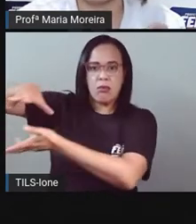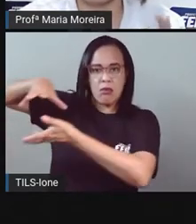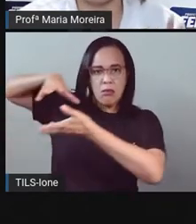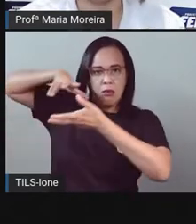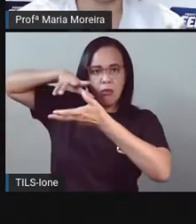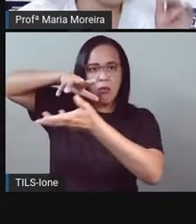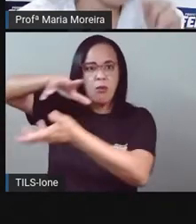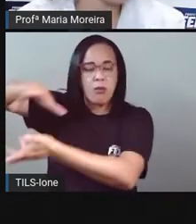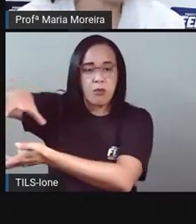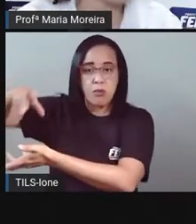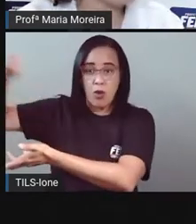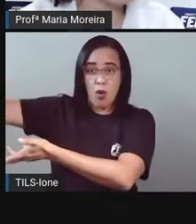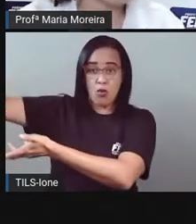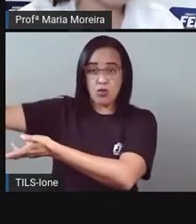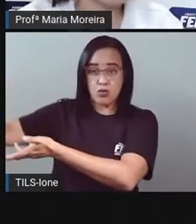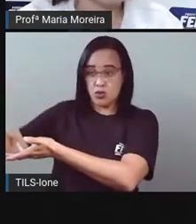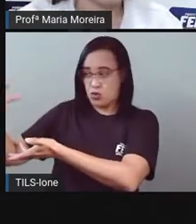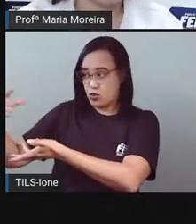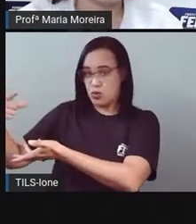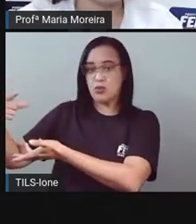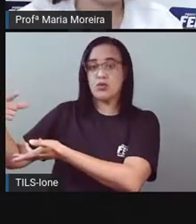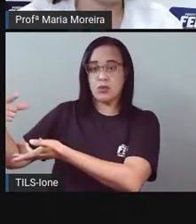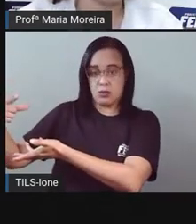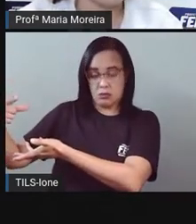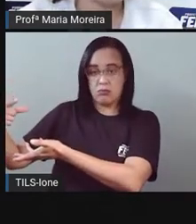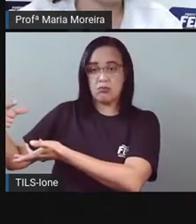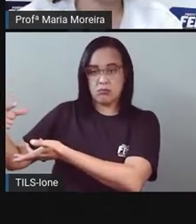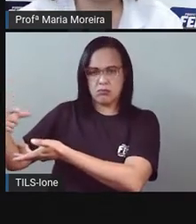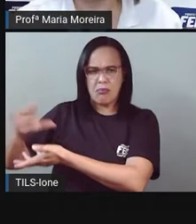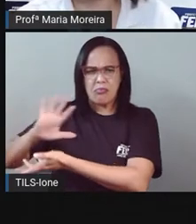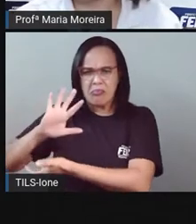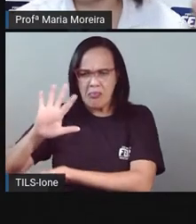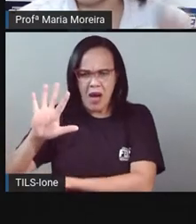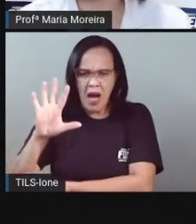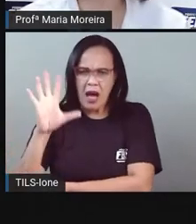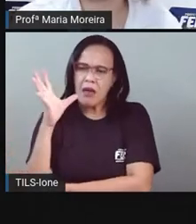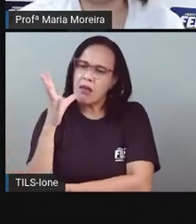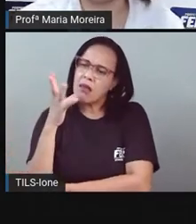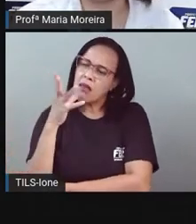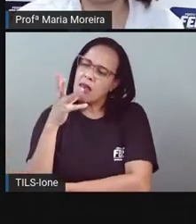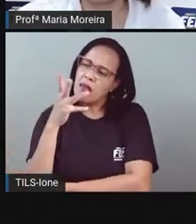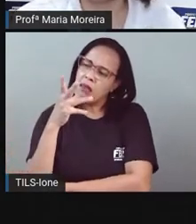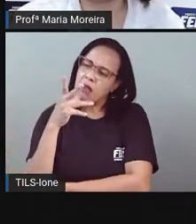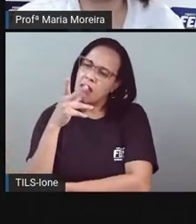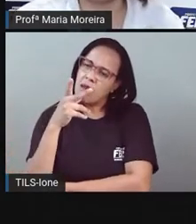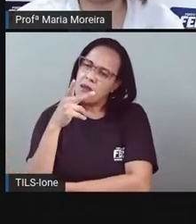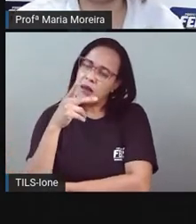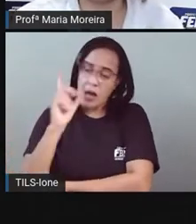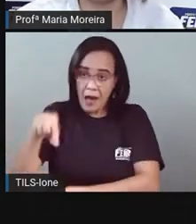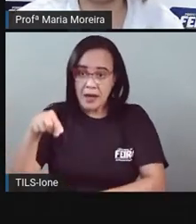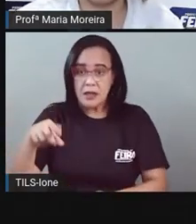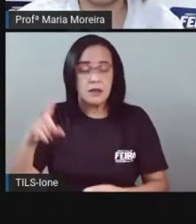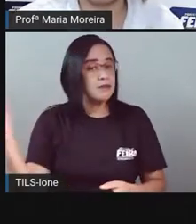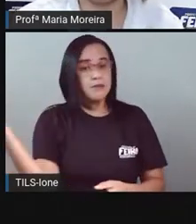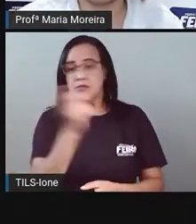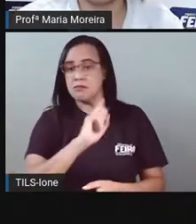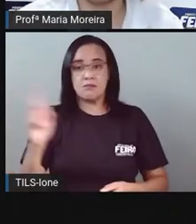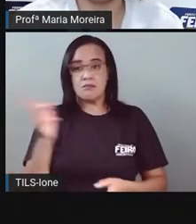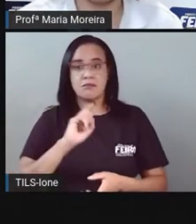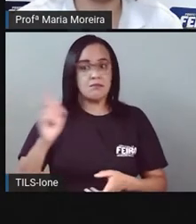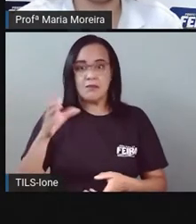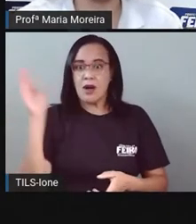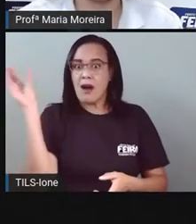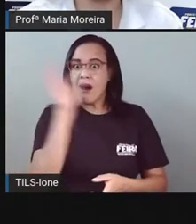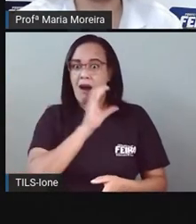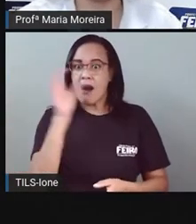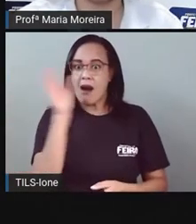viu? Não ache, não. Inclusive, vale uma pesquisa para vocês, para ver a velocidade que a Terra gira aí em torno do Sol, né? Que